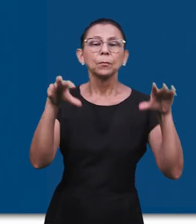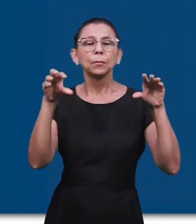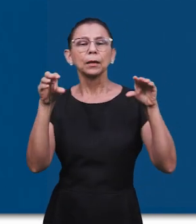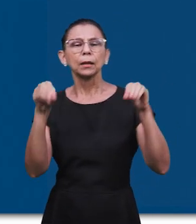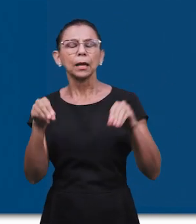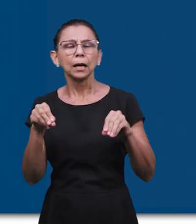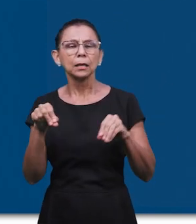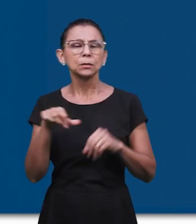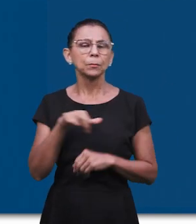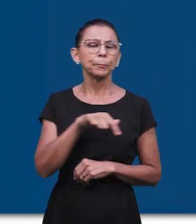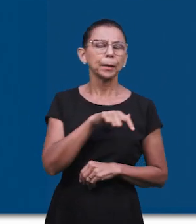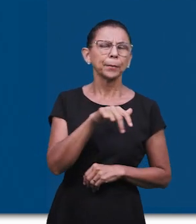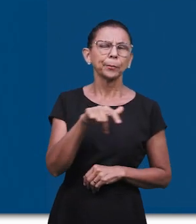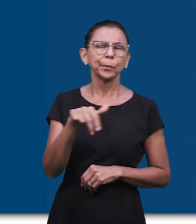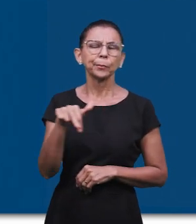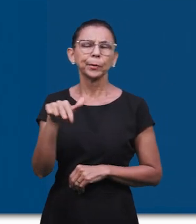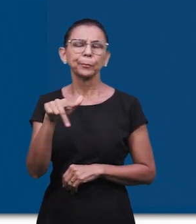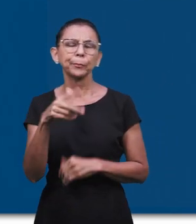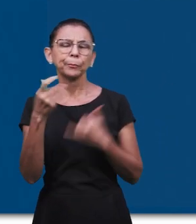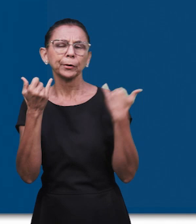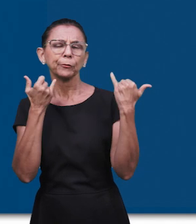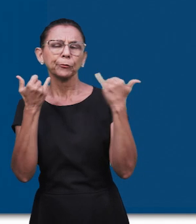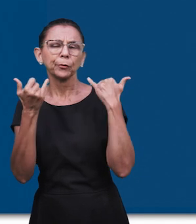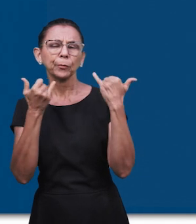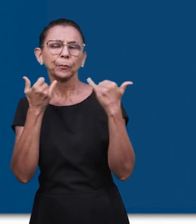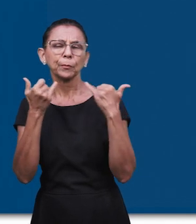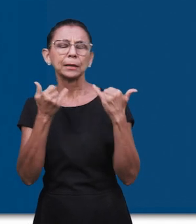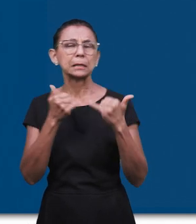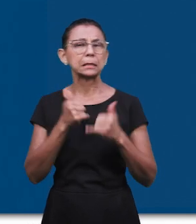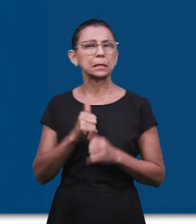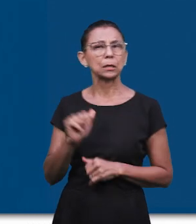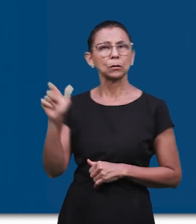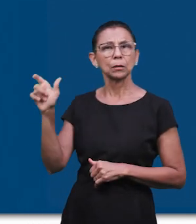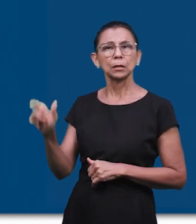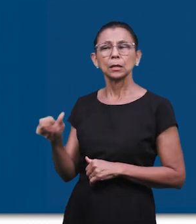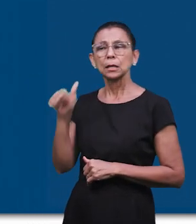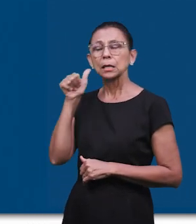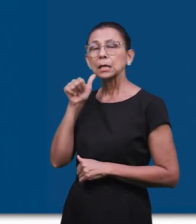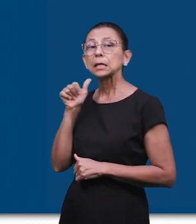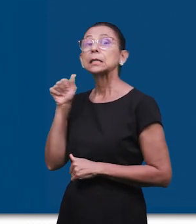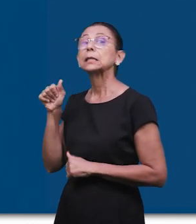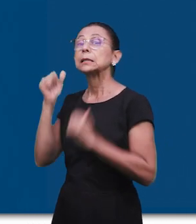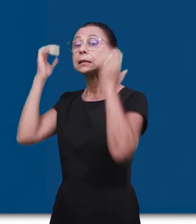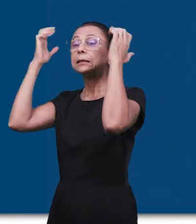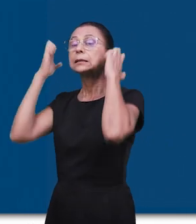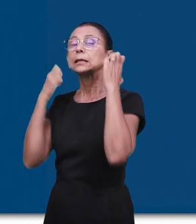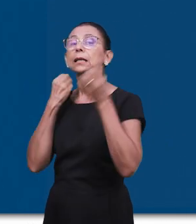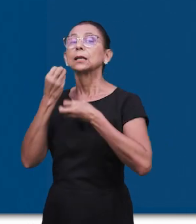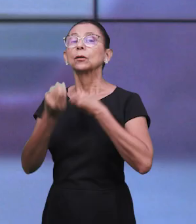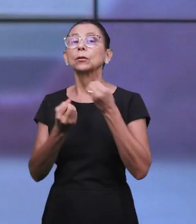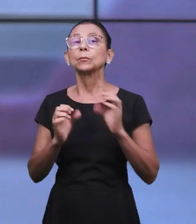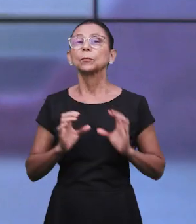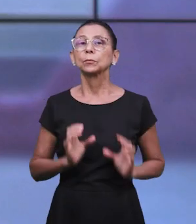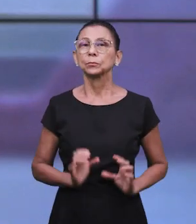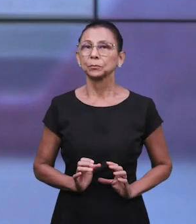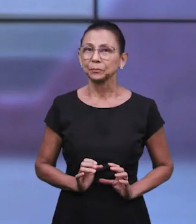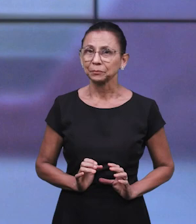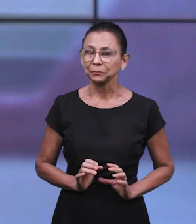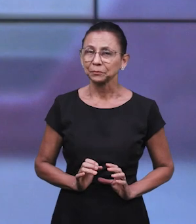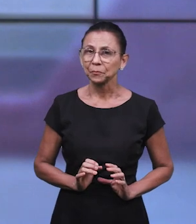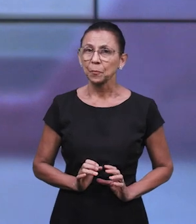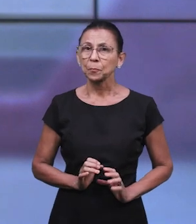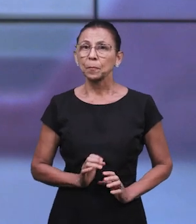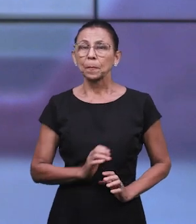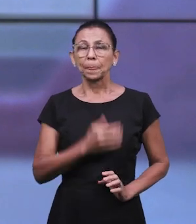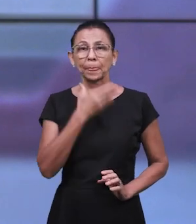das mulheres para se informar de como Esther passava e do que lhe sucederia. Como vemos,